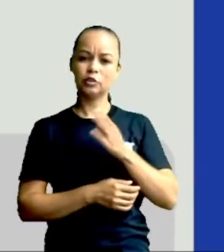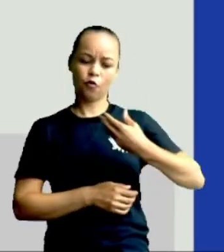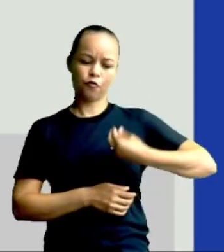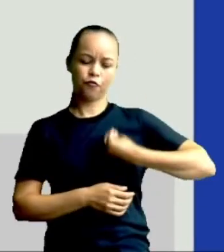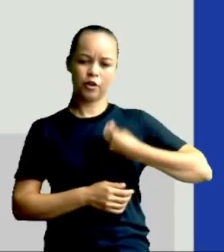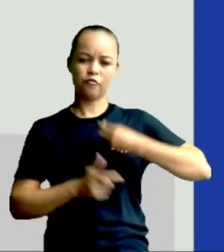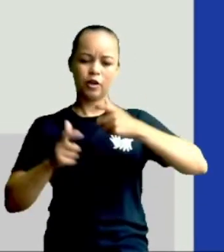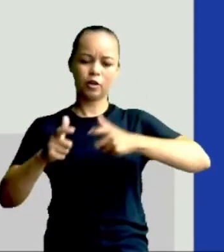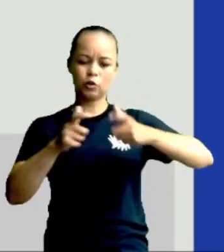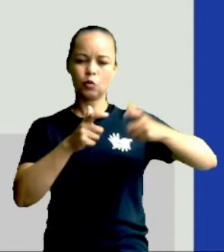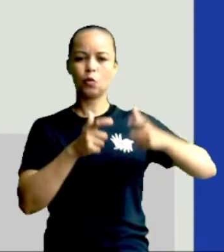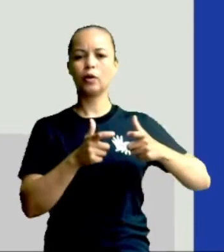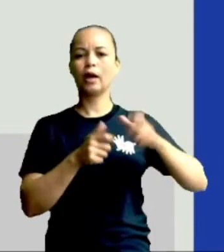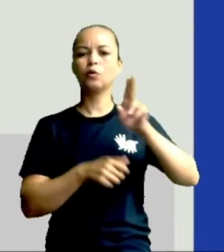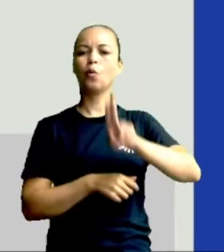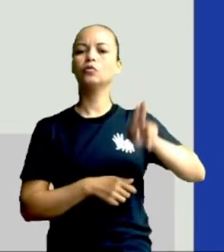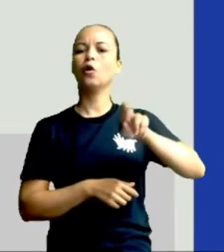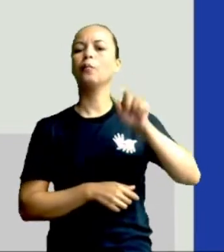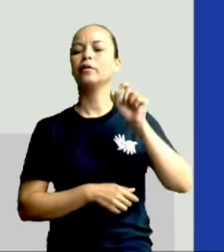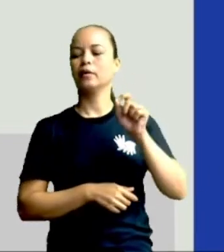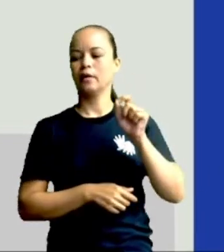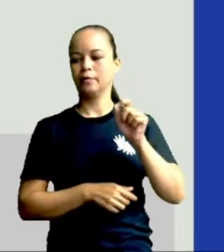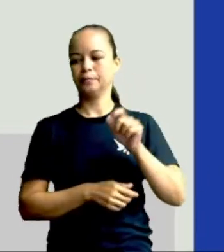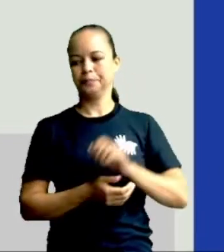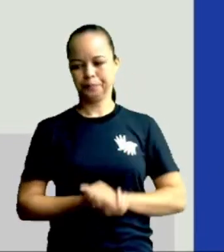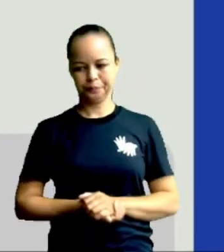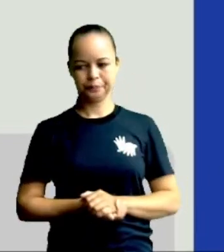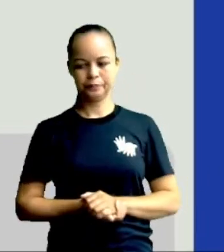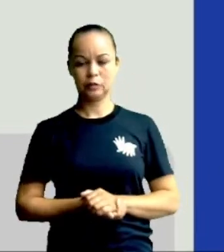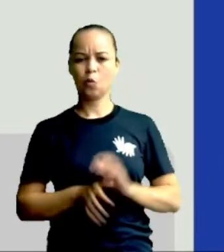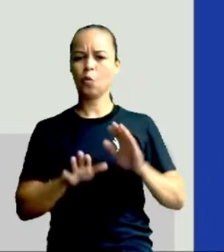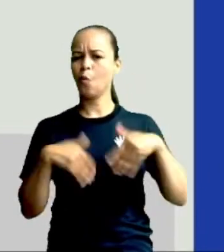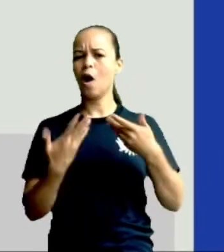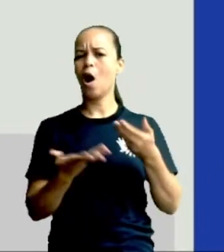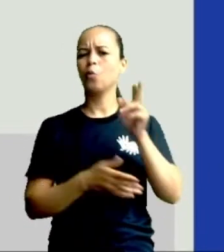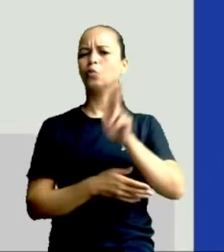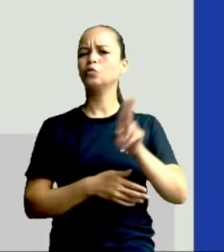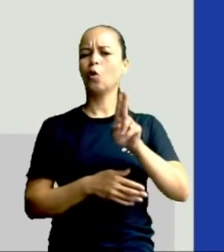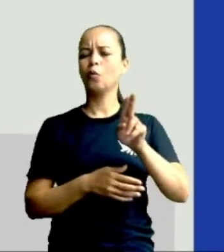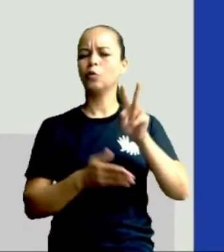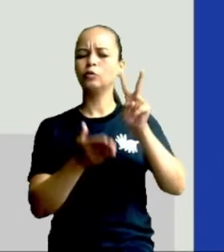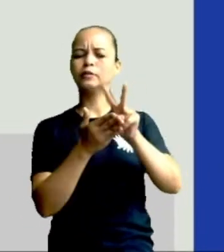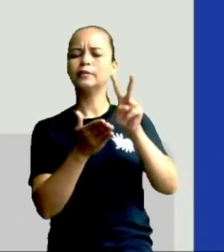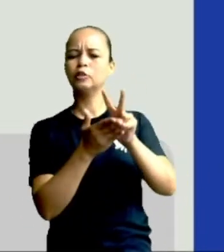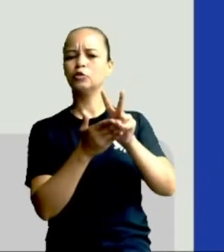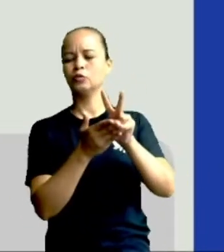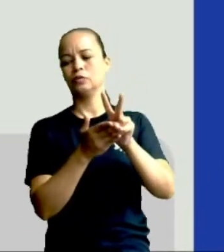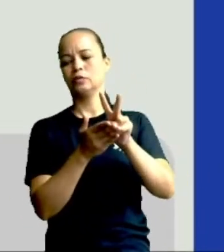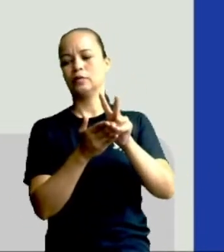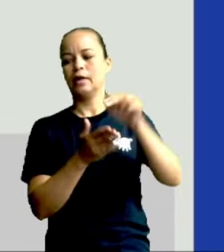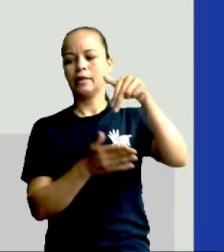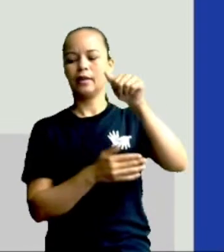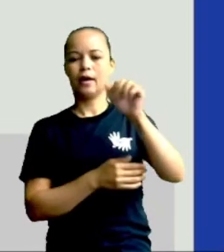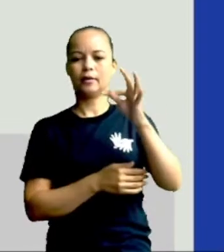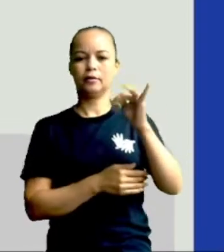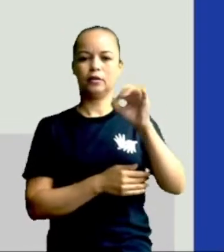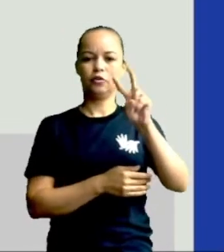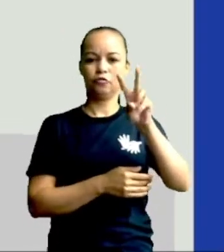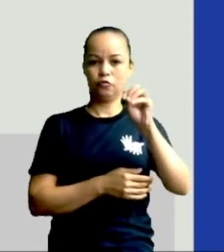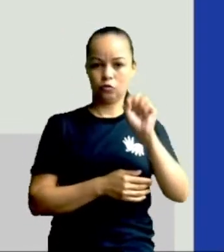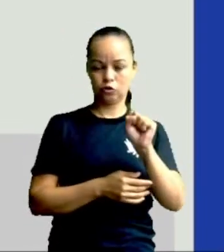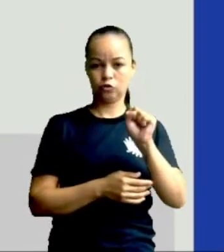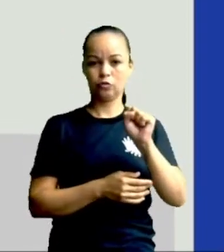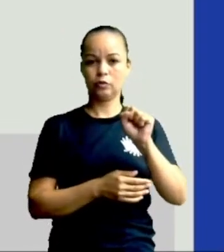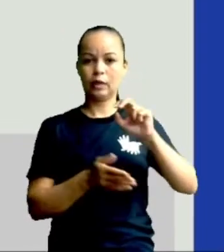em habitações chamadas de... Os nativos, os índios. Nativos quer dizer os índios, ou seja, os primeiros habitantes. Quem aqui